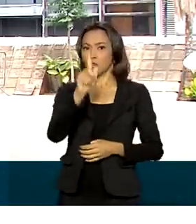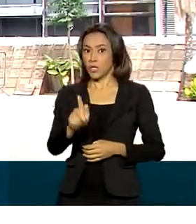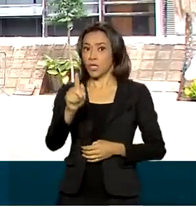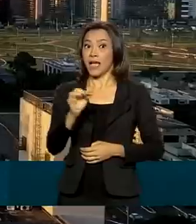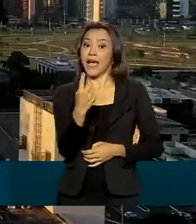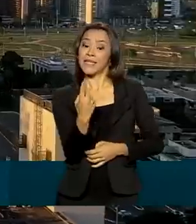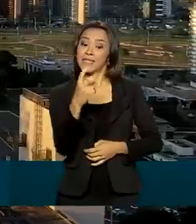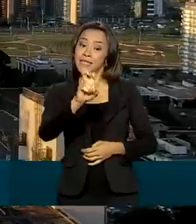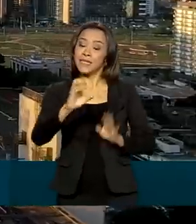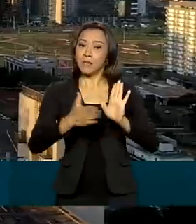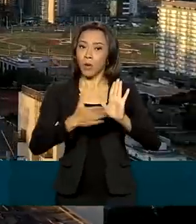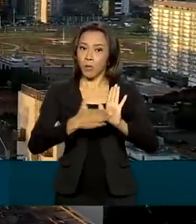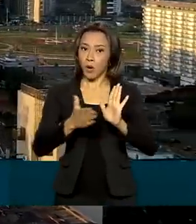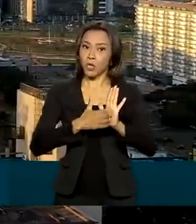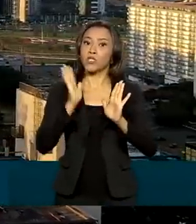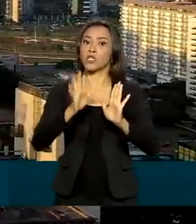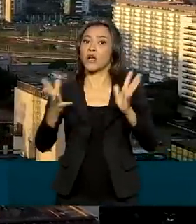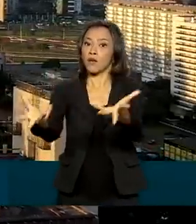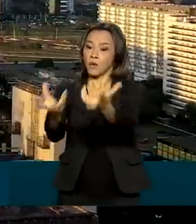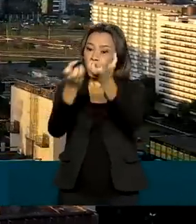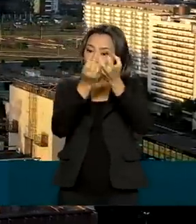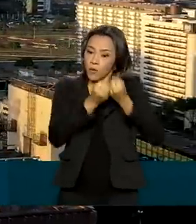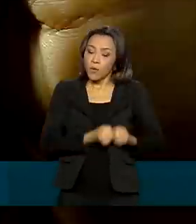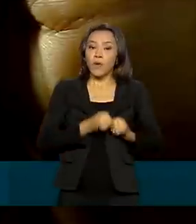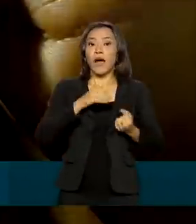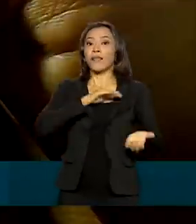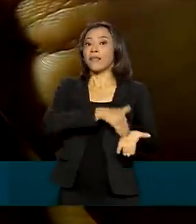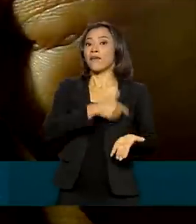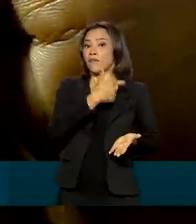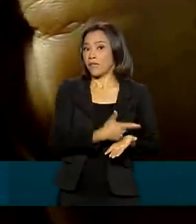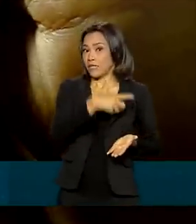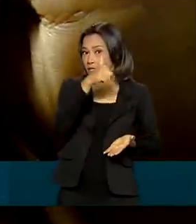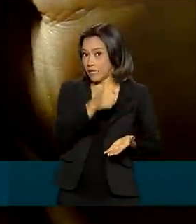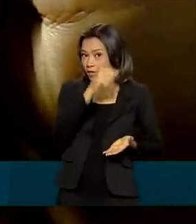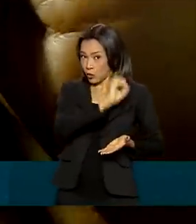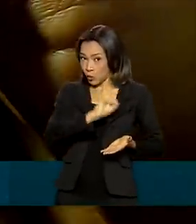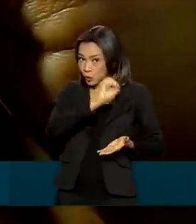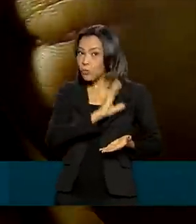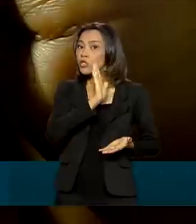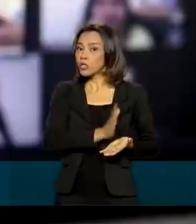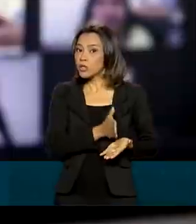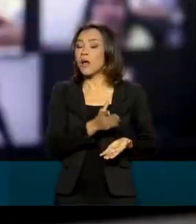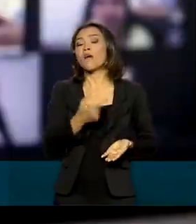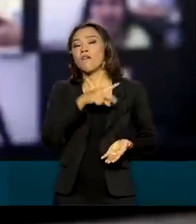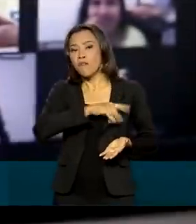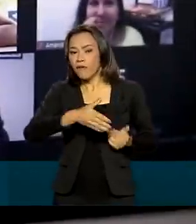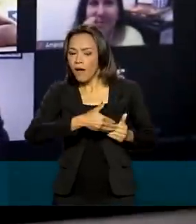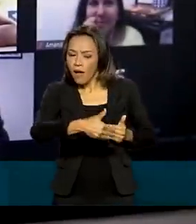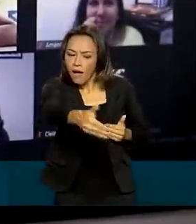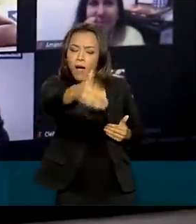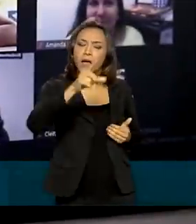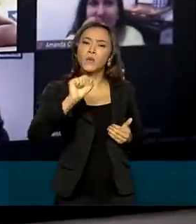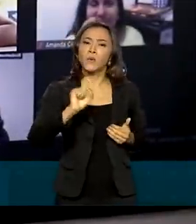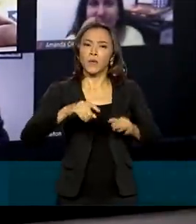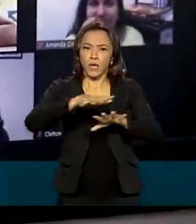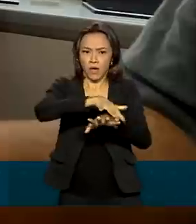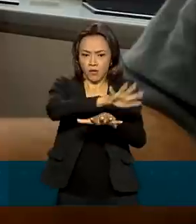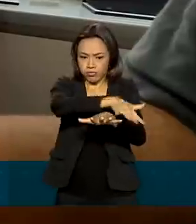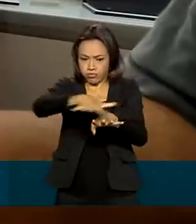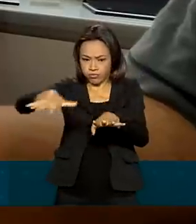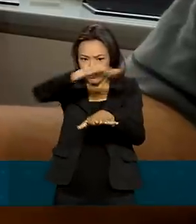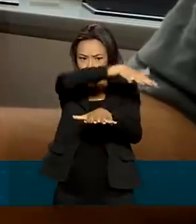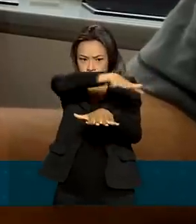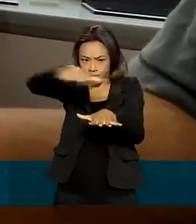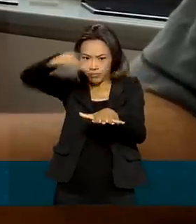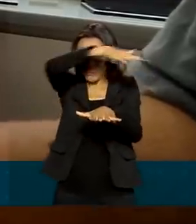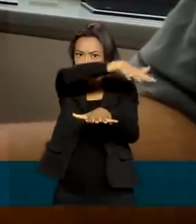27 de outubro. Grandes operadoras de telecomunicações vão concorrer para operar nas grandes frequências, nas frequências mais